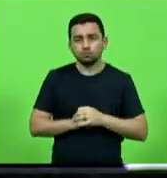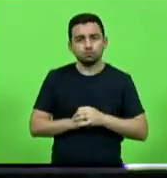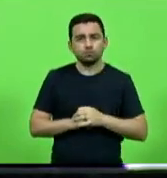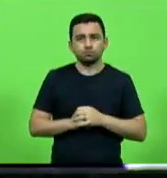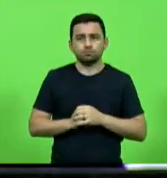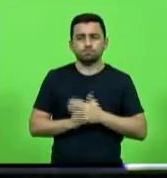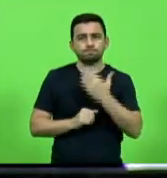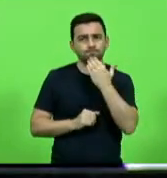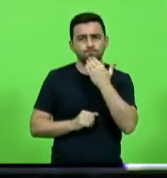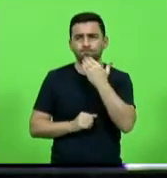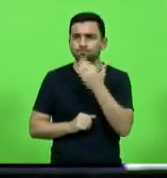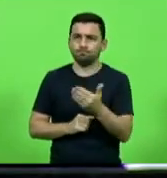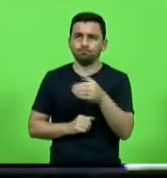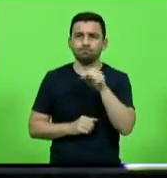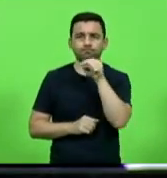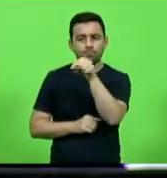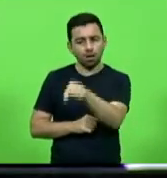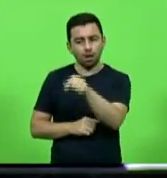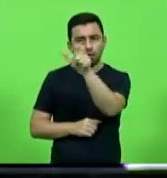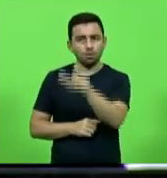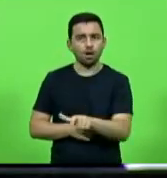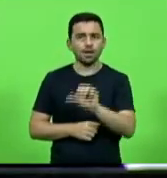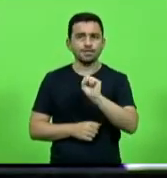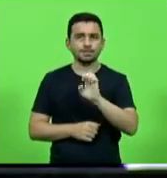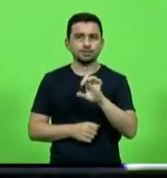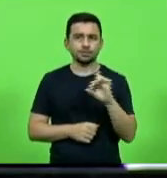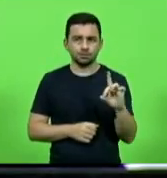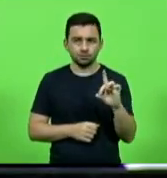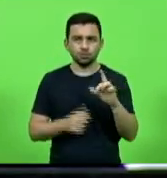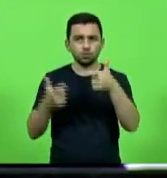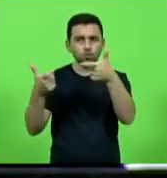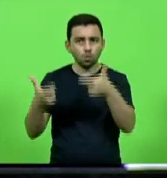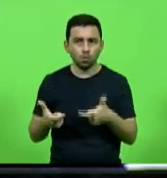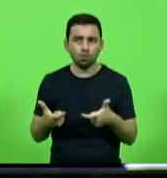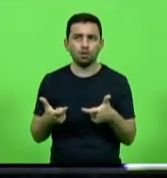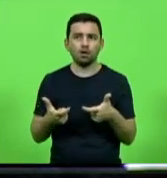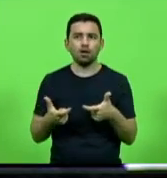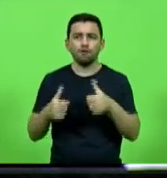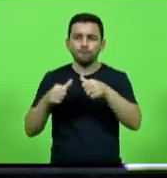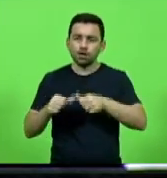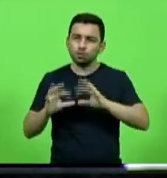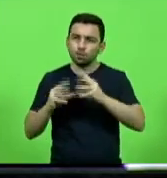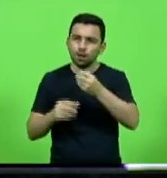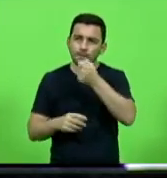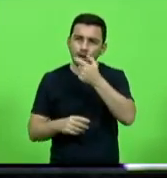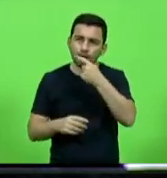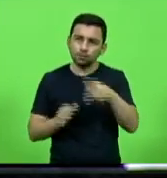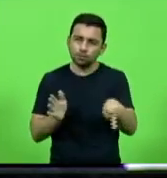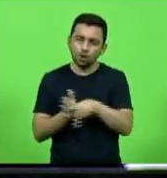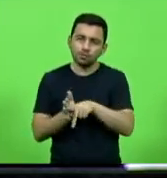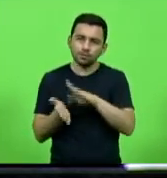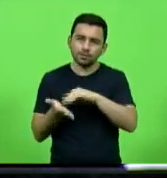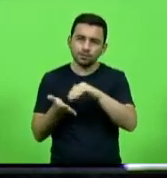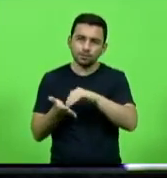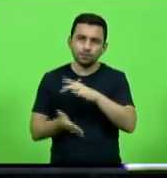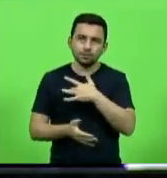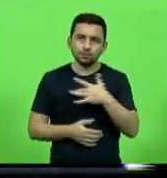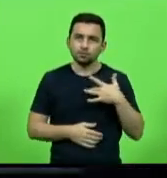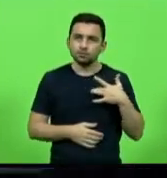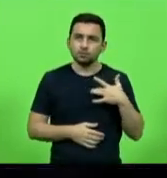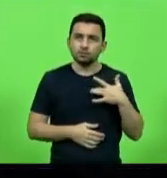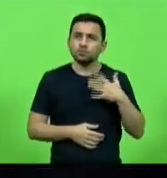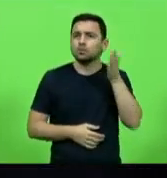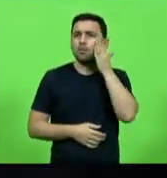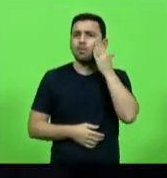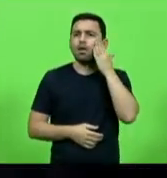sede onde ficam os medicamentos da Secretaria de Saúde para ver se